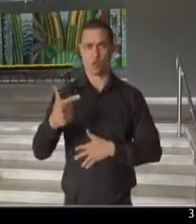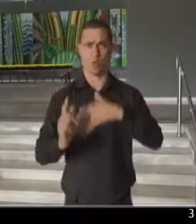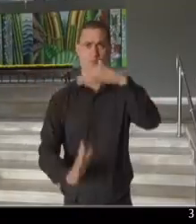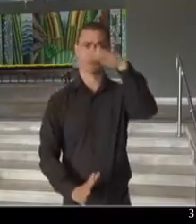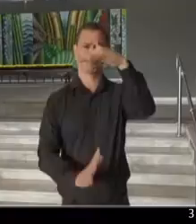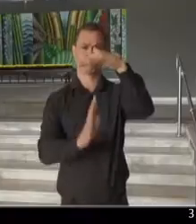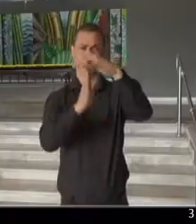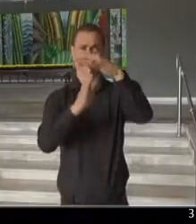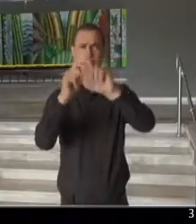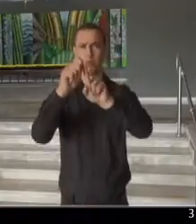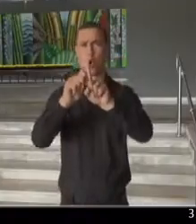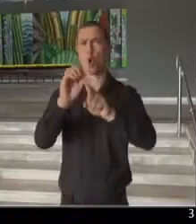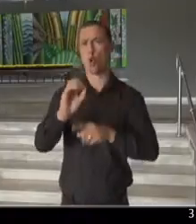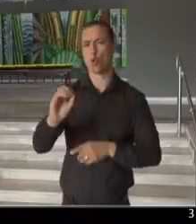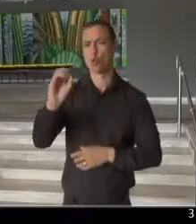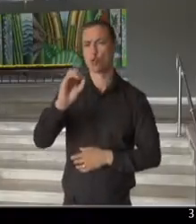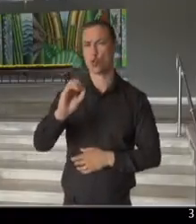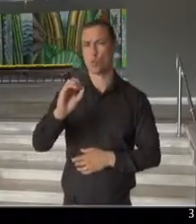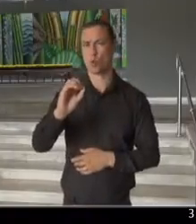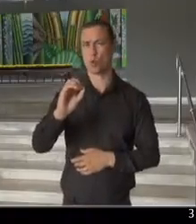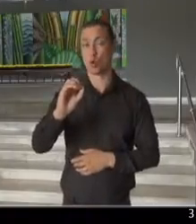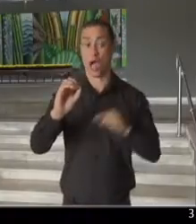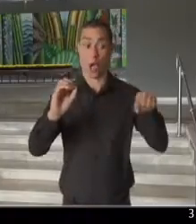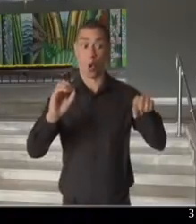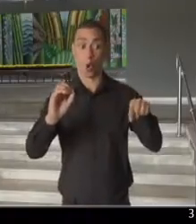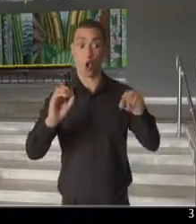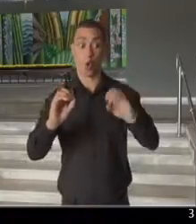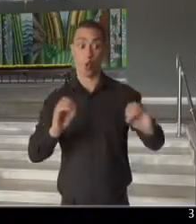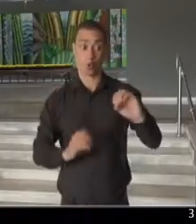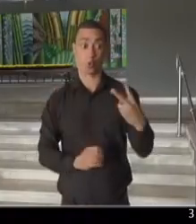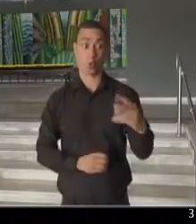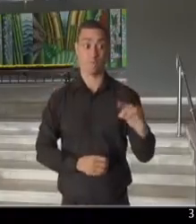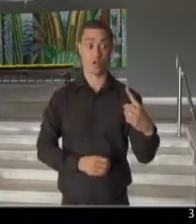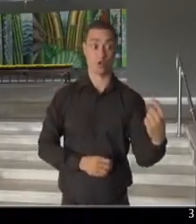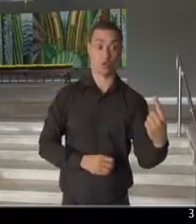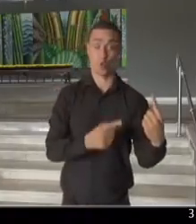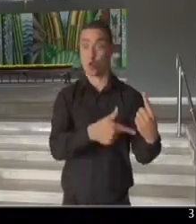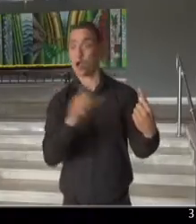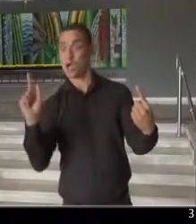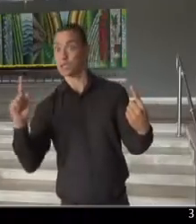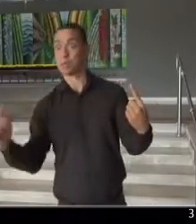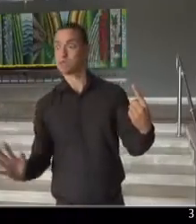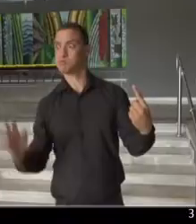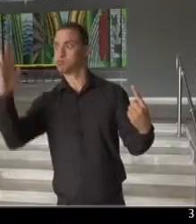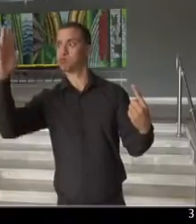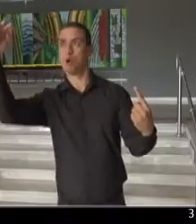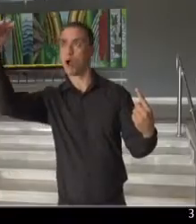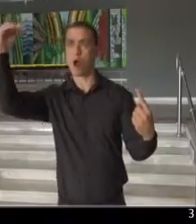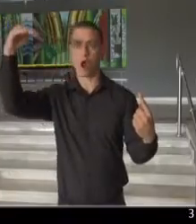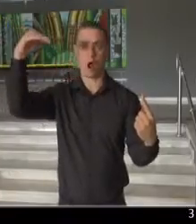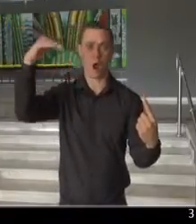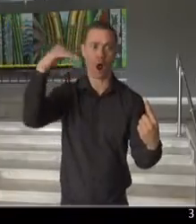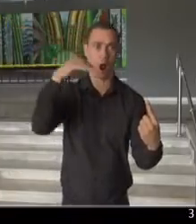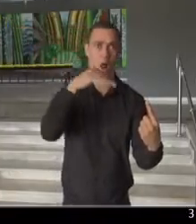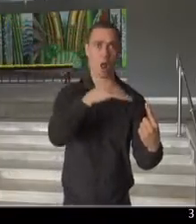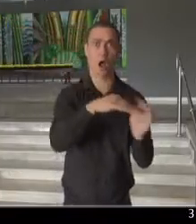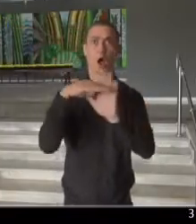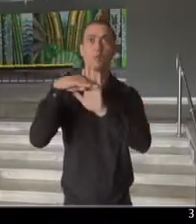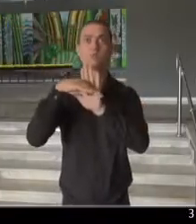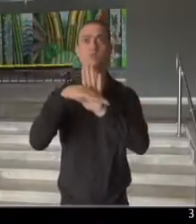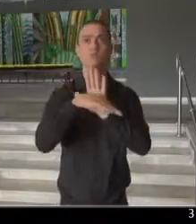outubro de 2021, e observamos uma queda significativa,